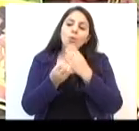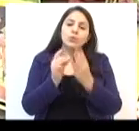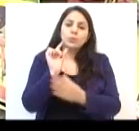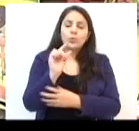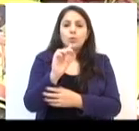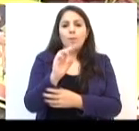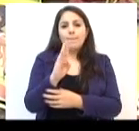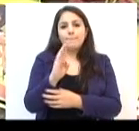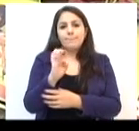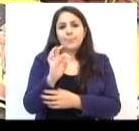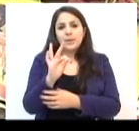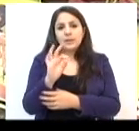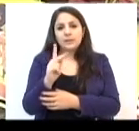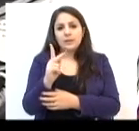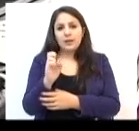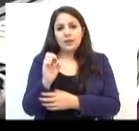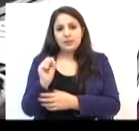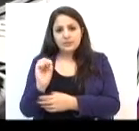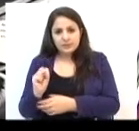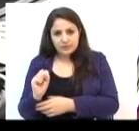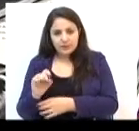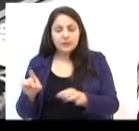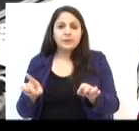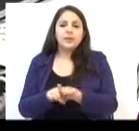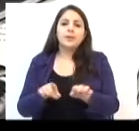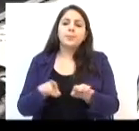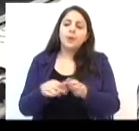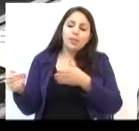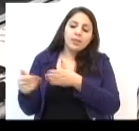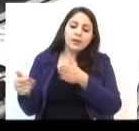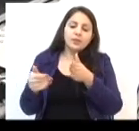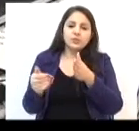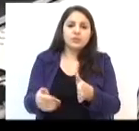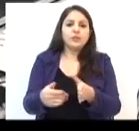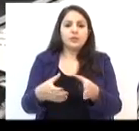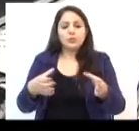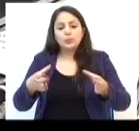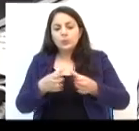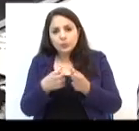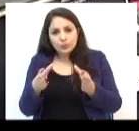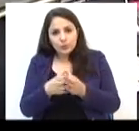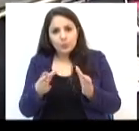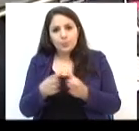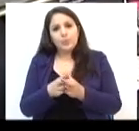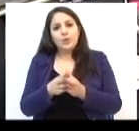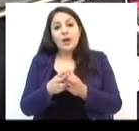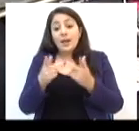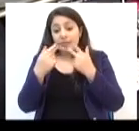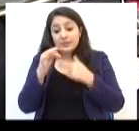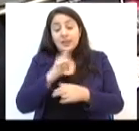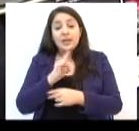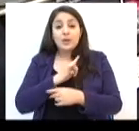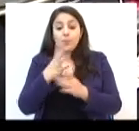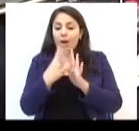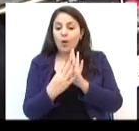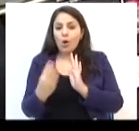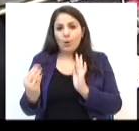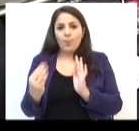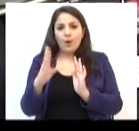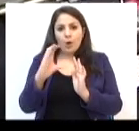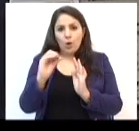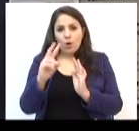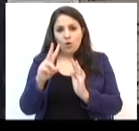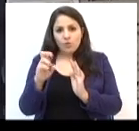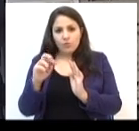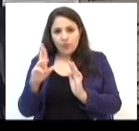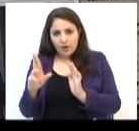conta um pouco sobre os Beatles. O acervo com a trajetória dos meninos de Liverpool é de uma banda cover da Argentina.